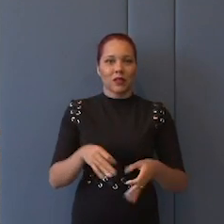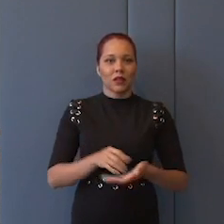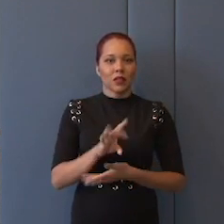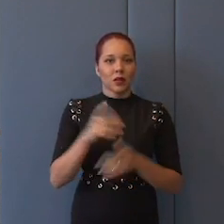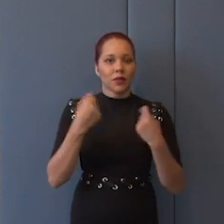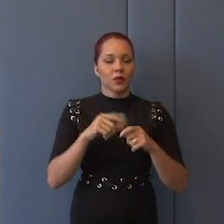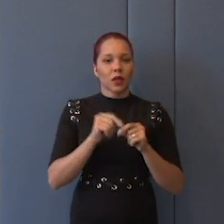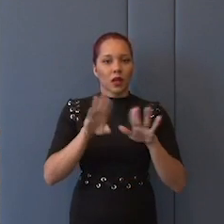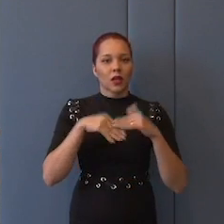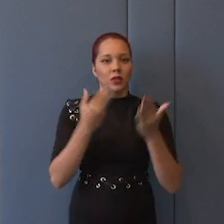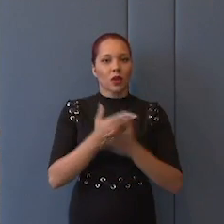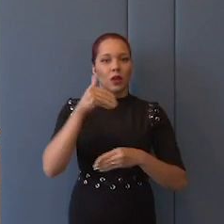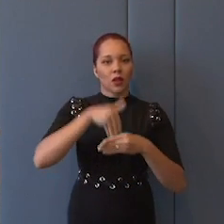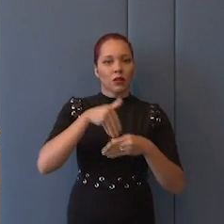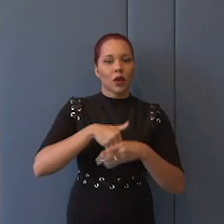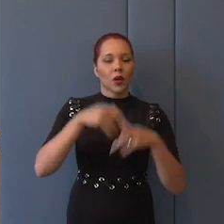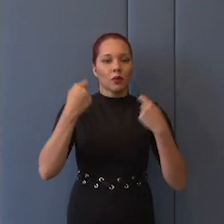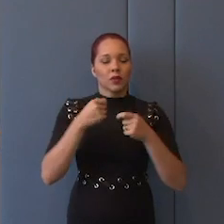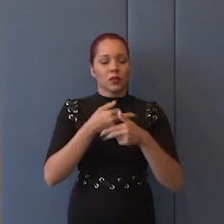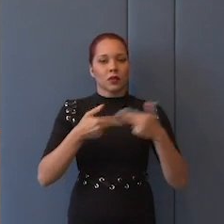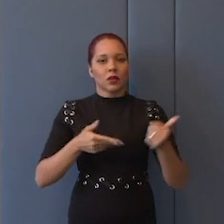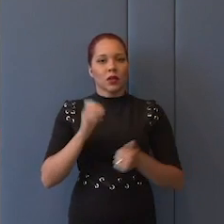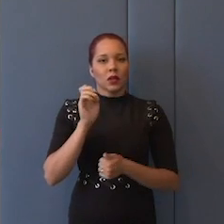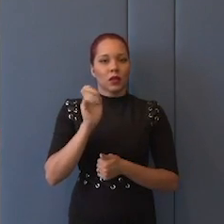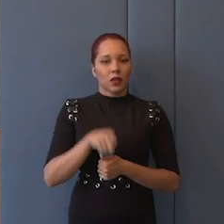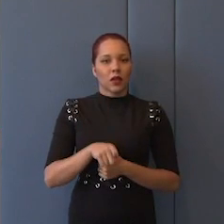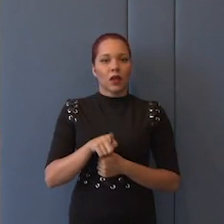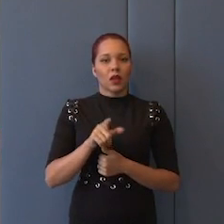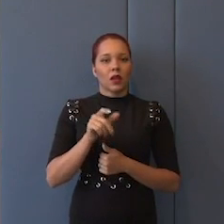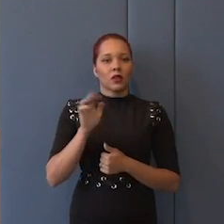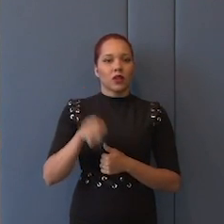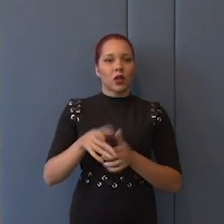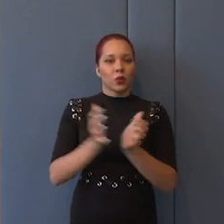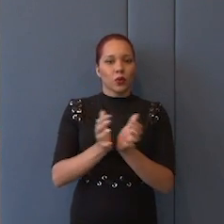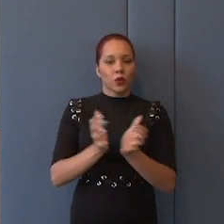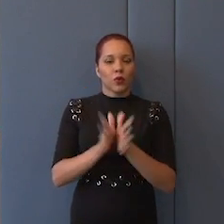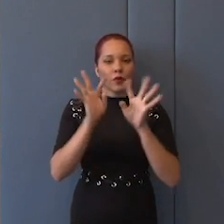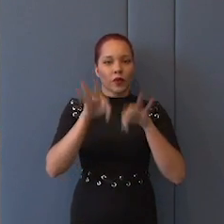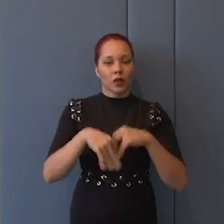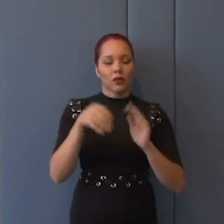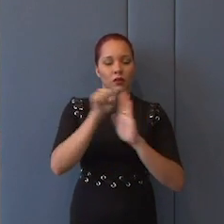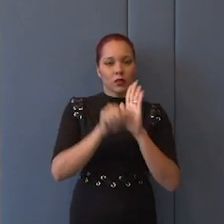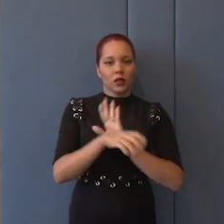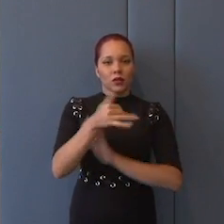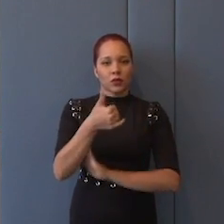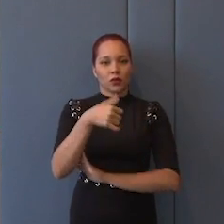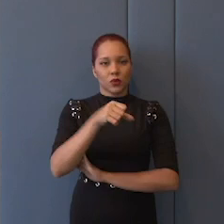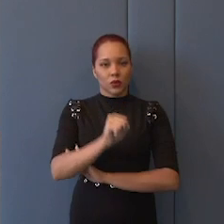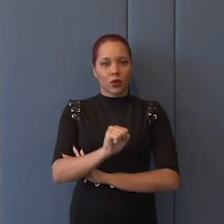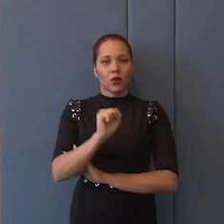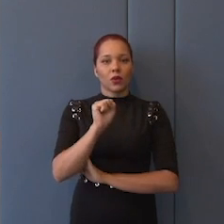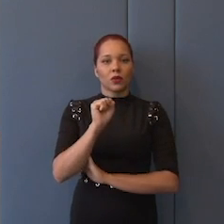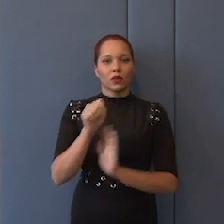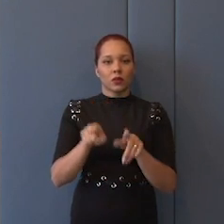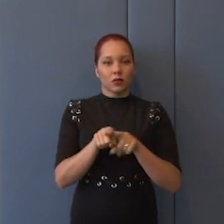colégio eleitoral, uma coisa antiquada, uma coisa que foi criada por aquelas elites ali do final do século XVIII para garantir... Está bem.